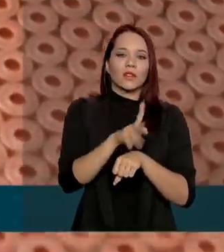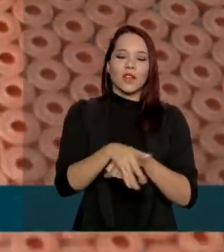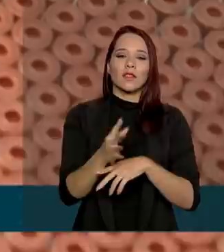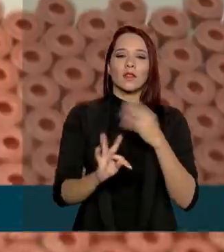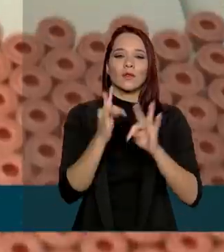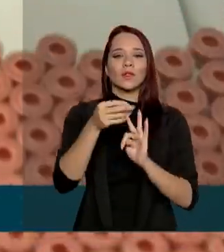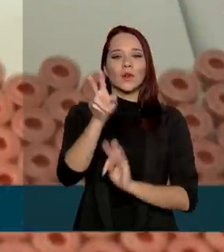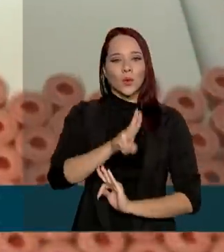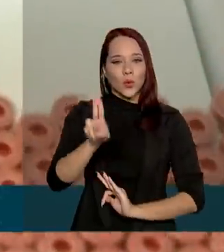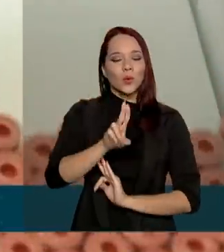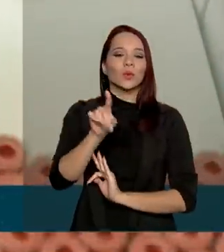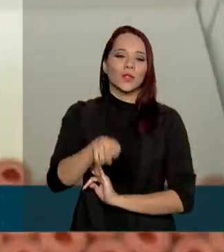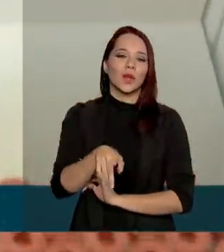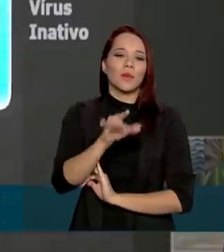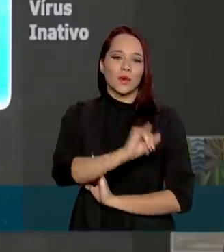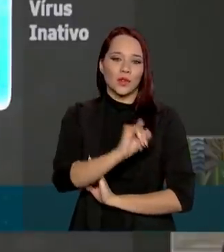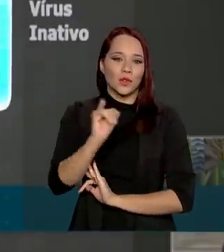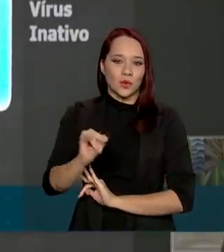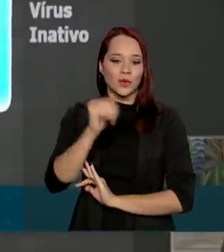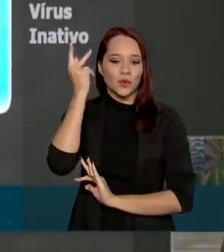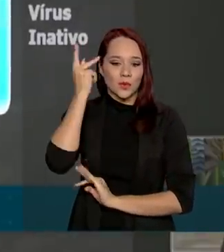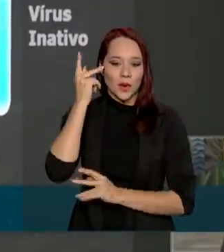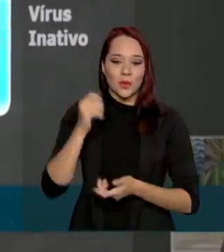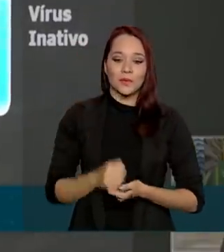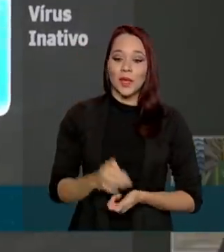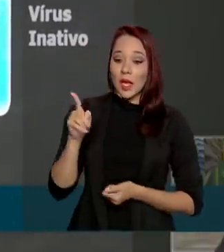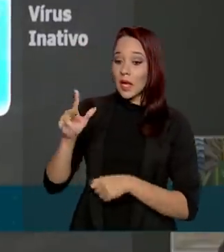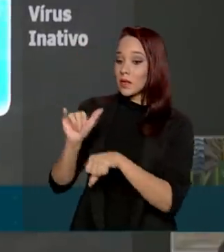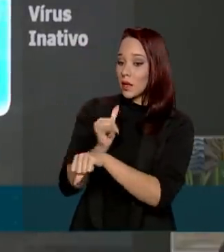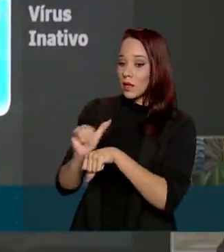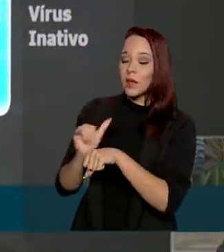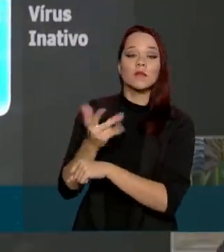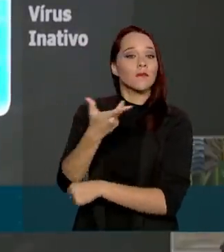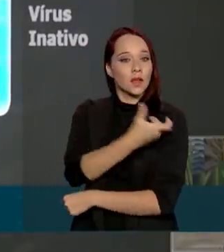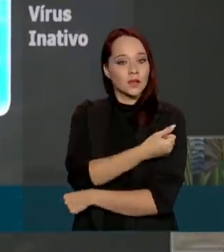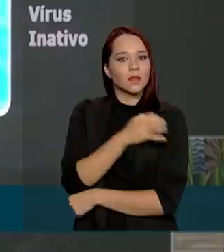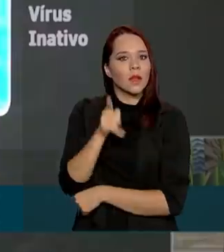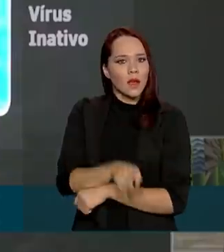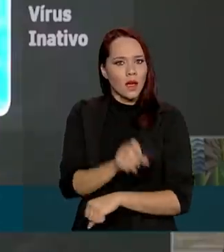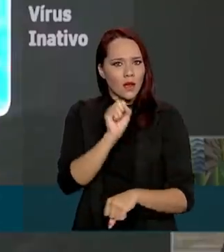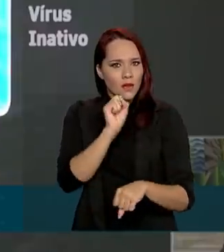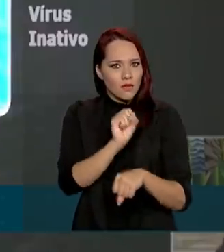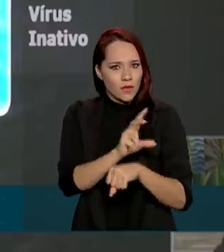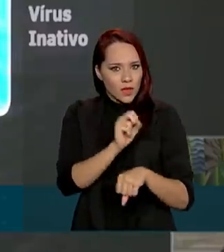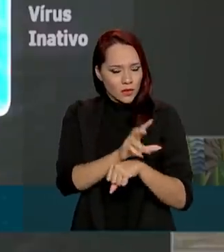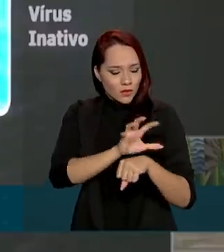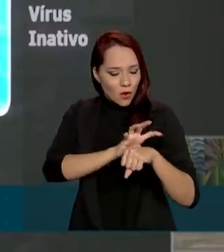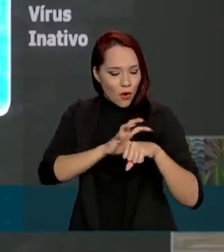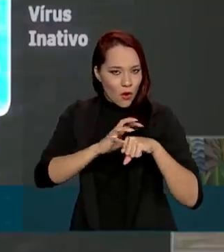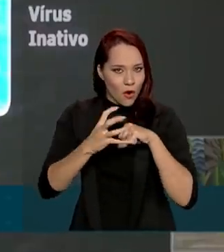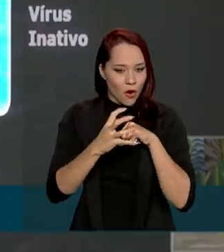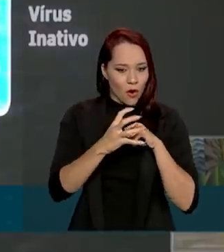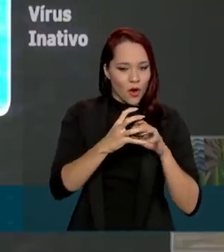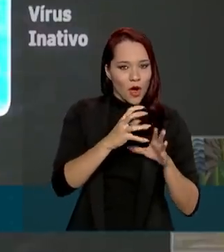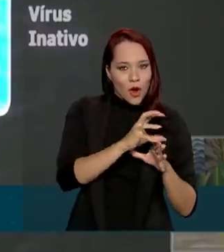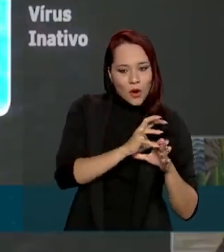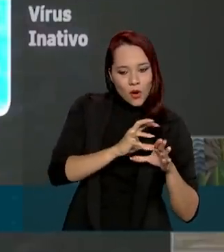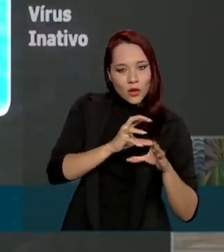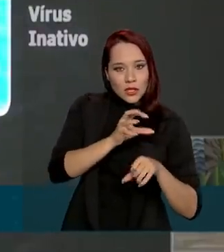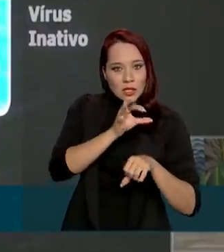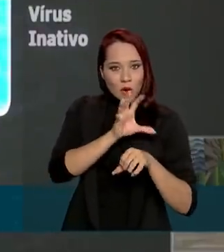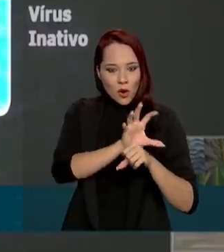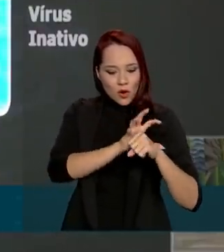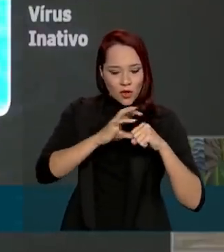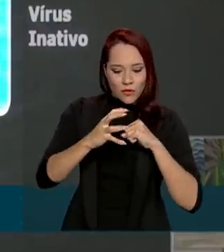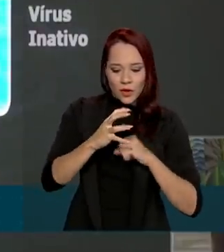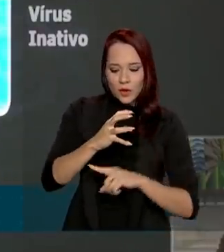uso pelo Instituto Butantan. Esse é o esquema da vacina, quer dizer, um vírus, um coronavírus, é introduzido em uma célula,